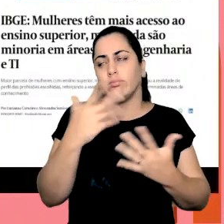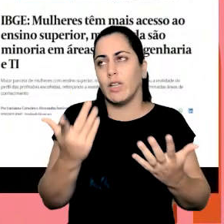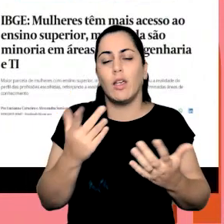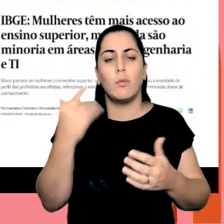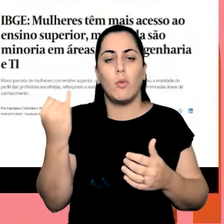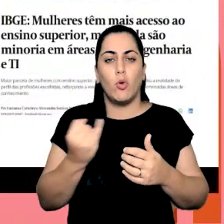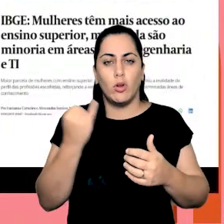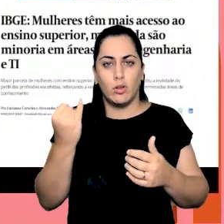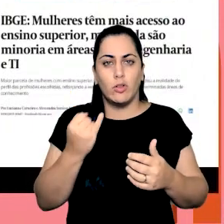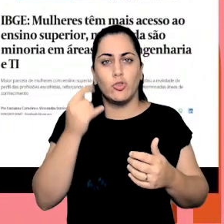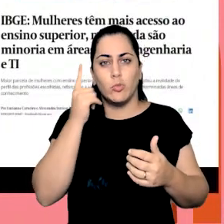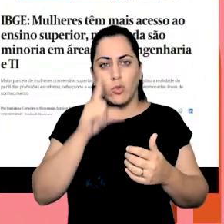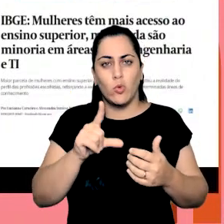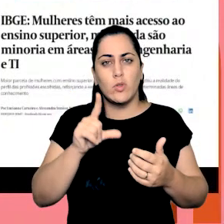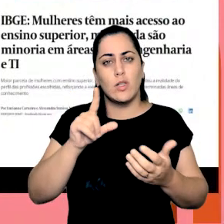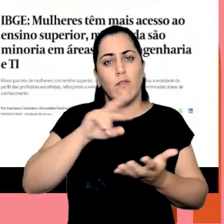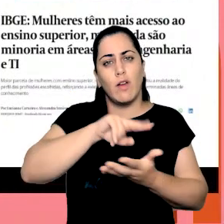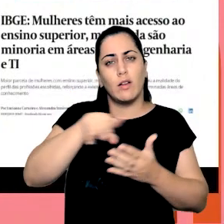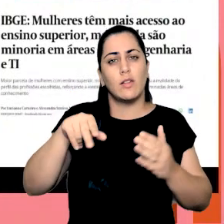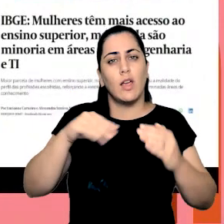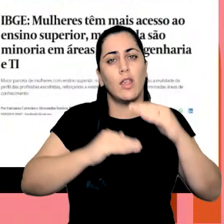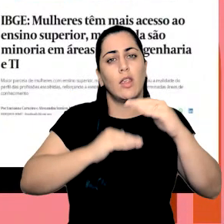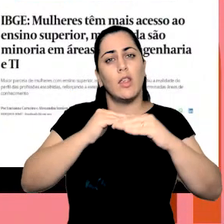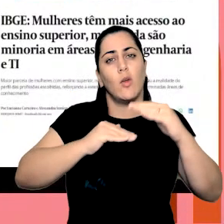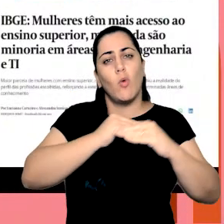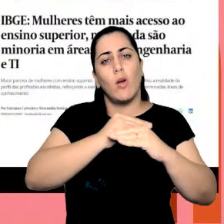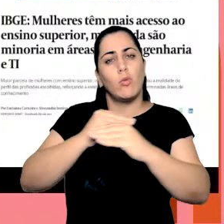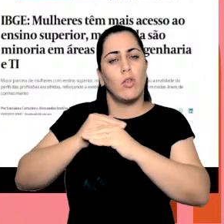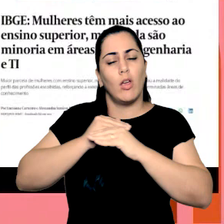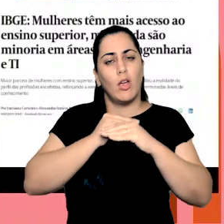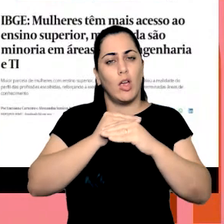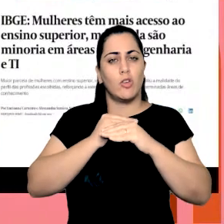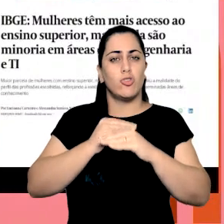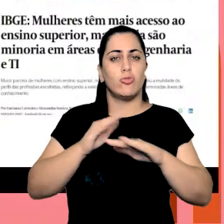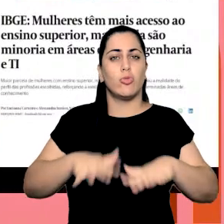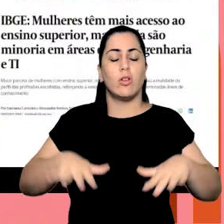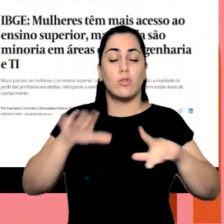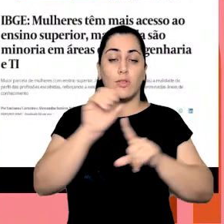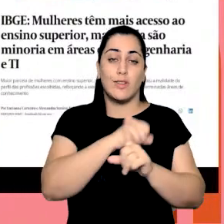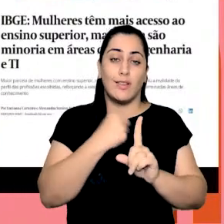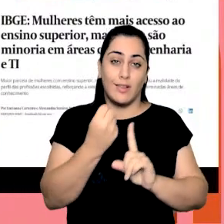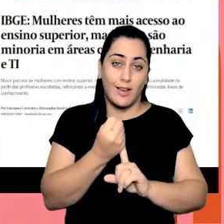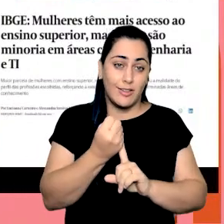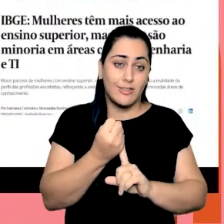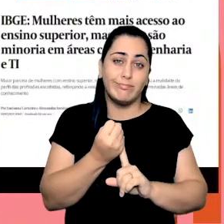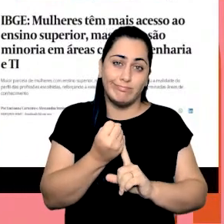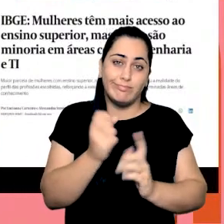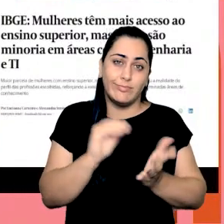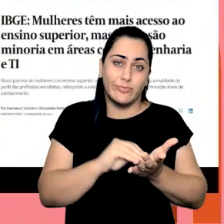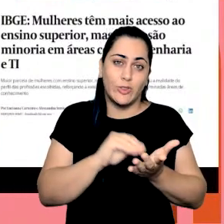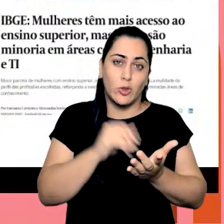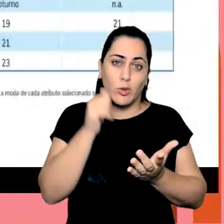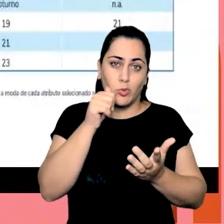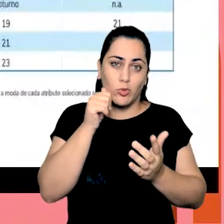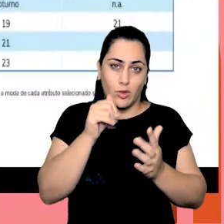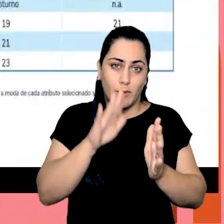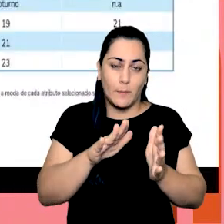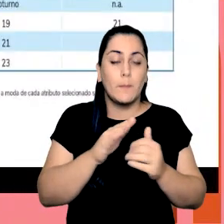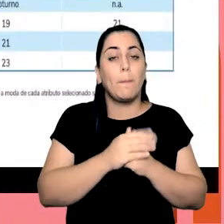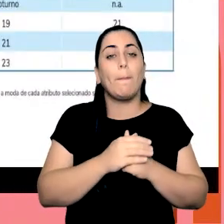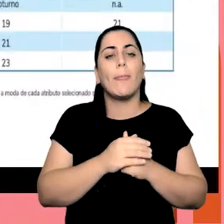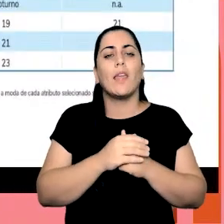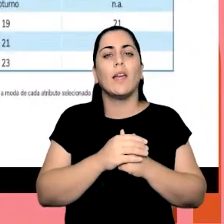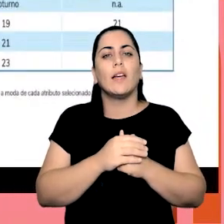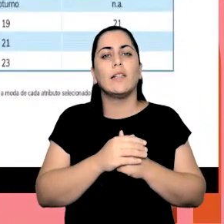poder ter essa pluralidade, equidade nas nossas ações para a nossa sociedade. não é novidade para ninguém, estamos